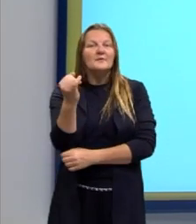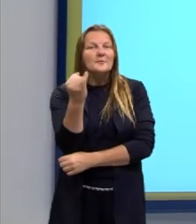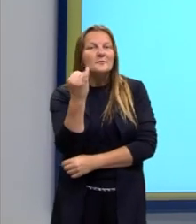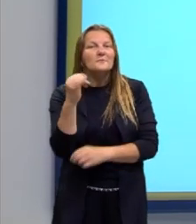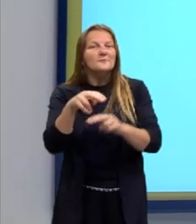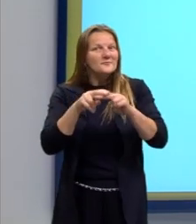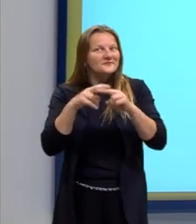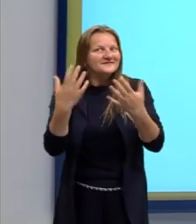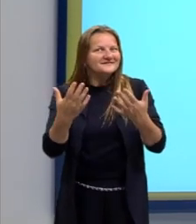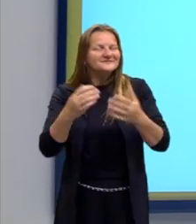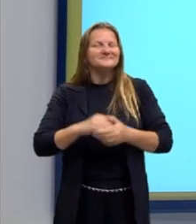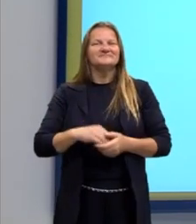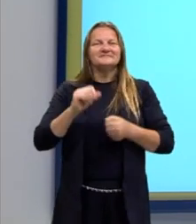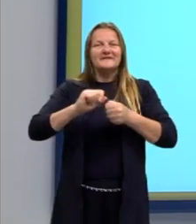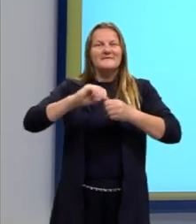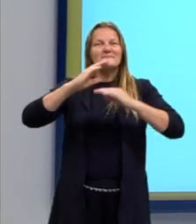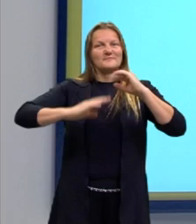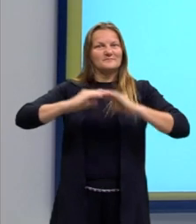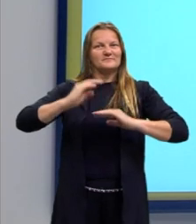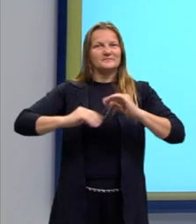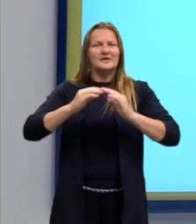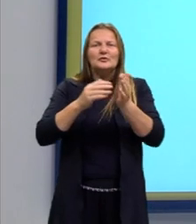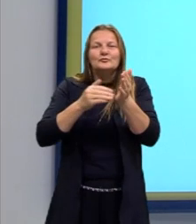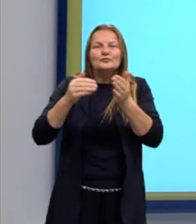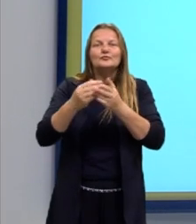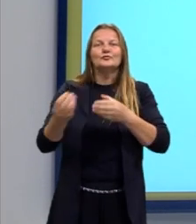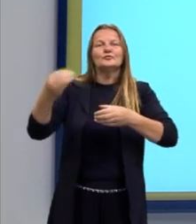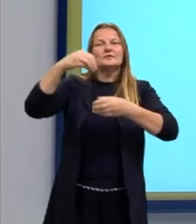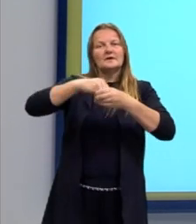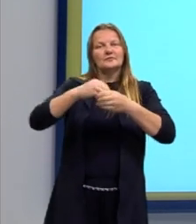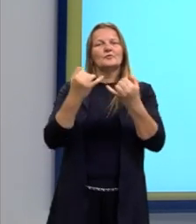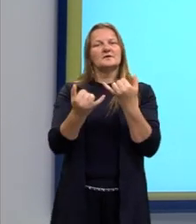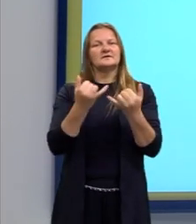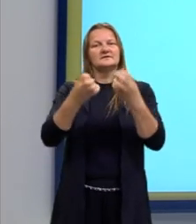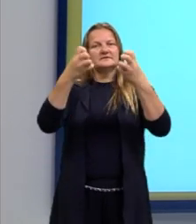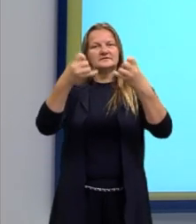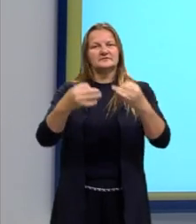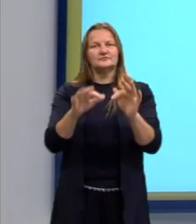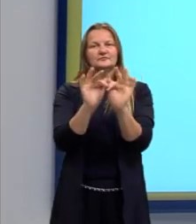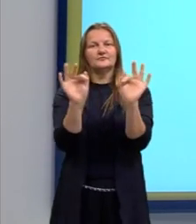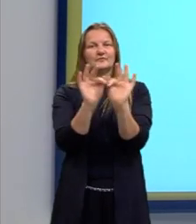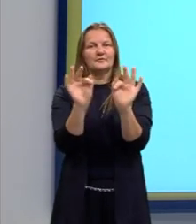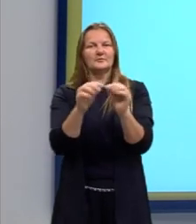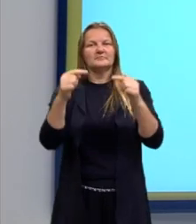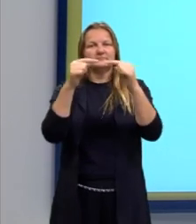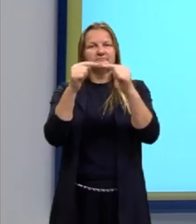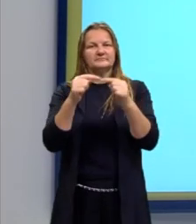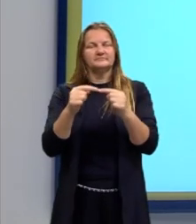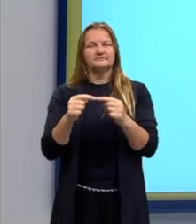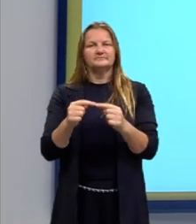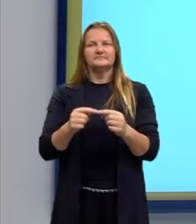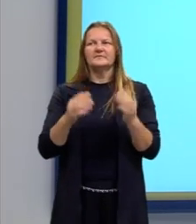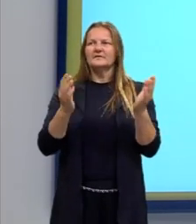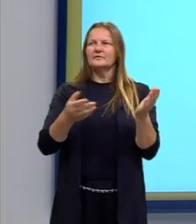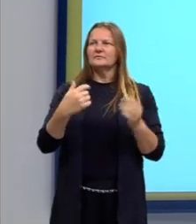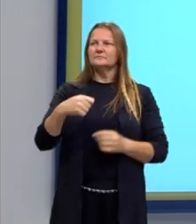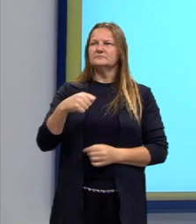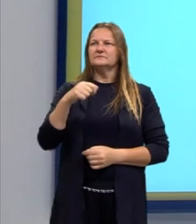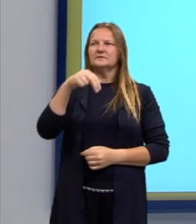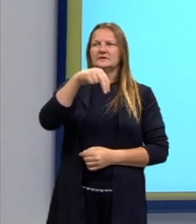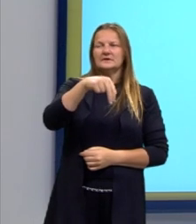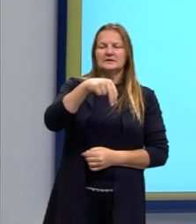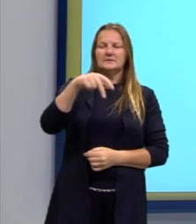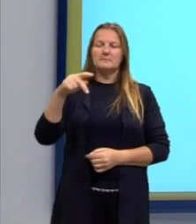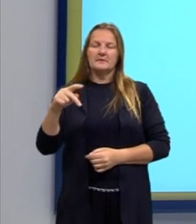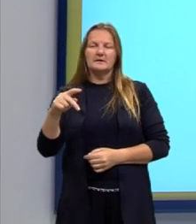vamos aplicar tudo isso dentro da fórmula da combinação. E aí nós precisamos do N